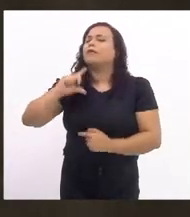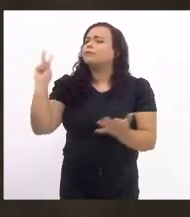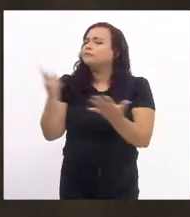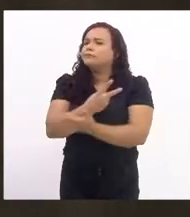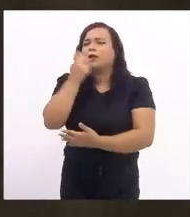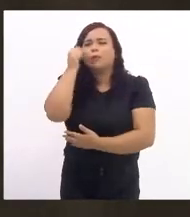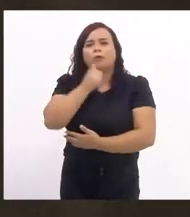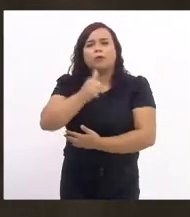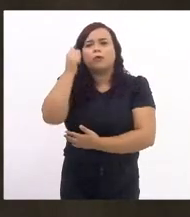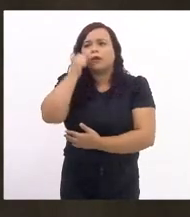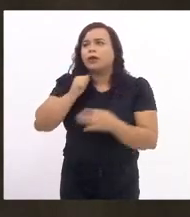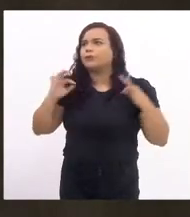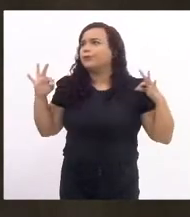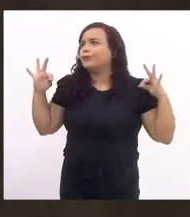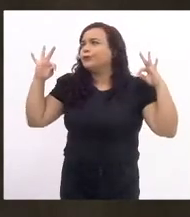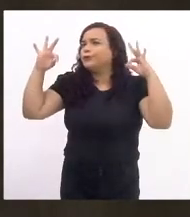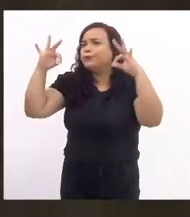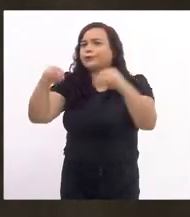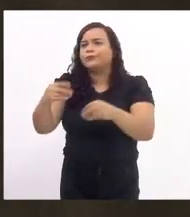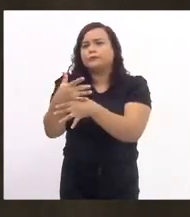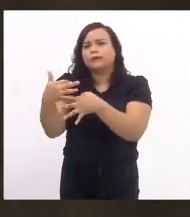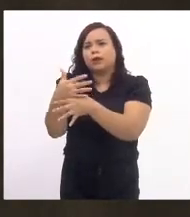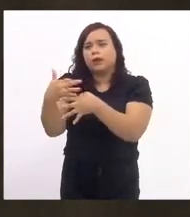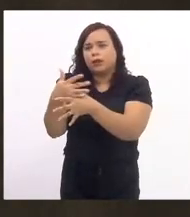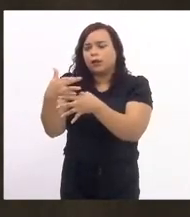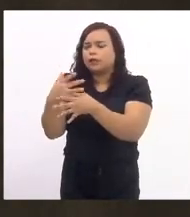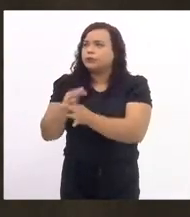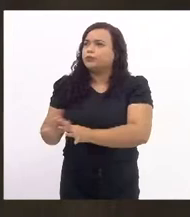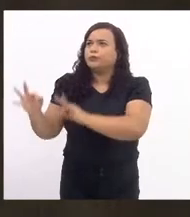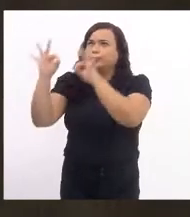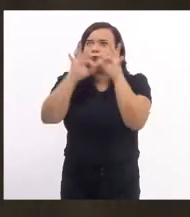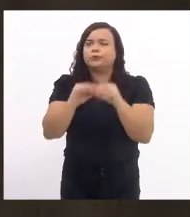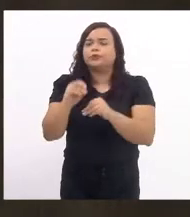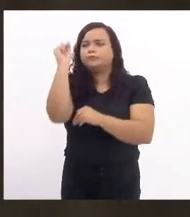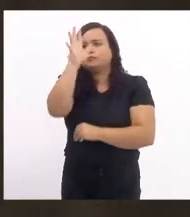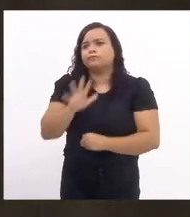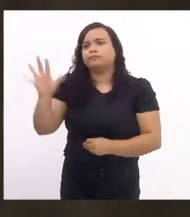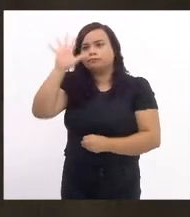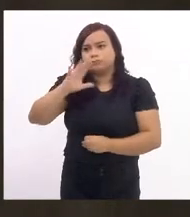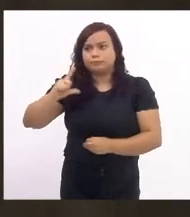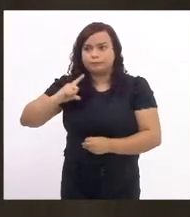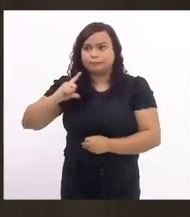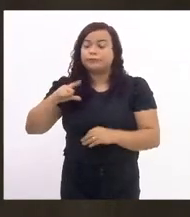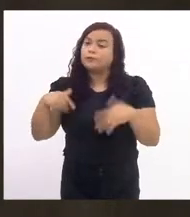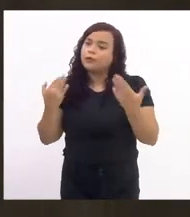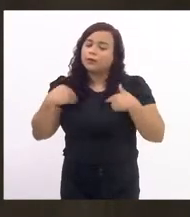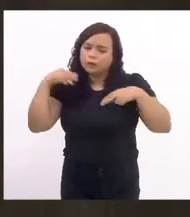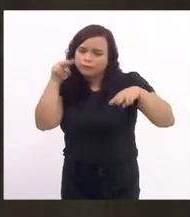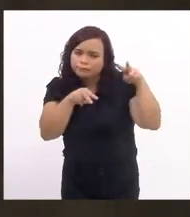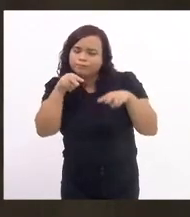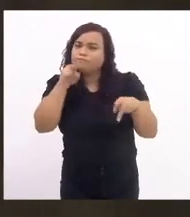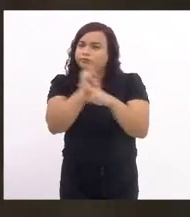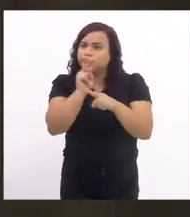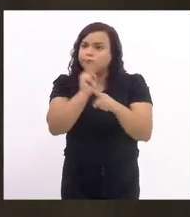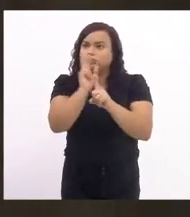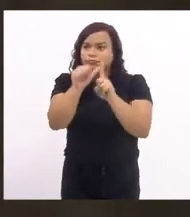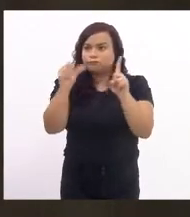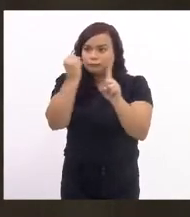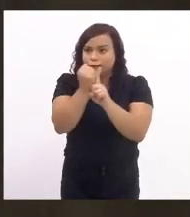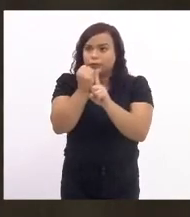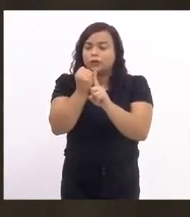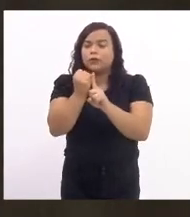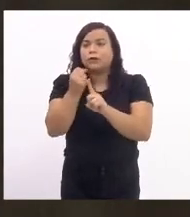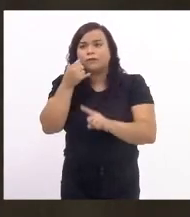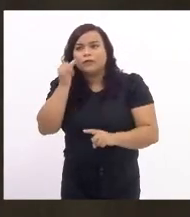as mulheres nas mais diferentes cidades. Acho que tem o Observatório do Feminicídio, que tenha por finalidade